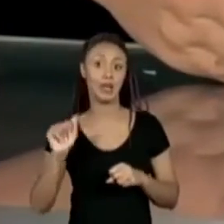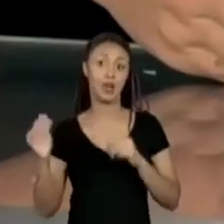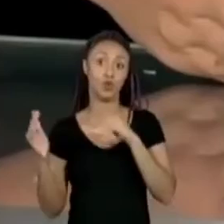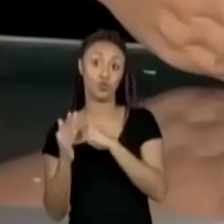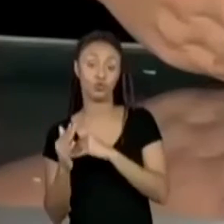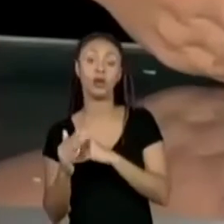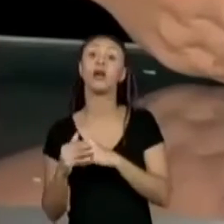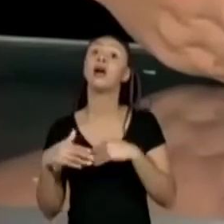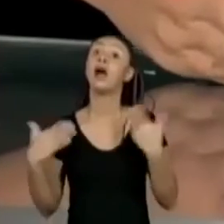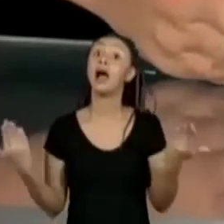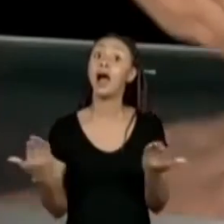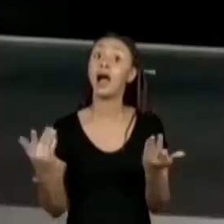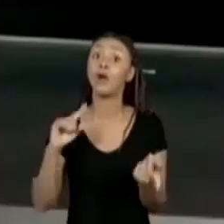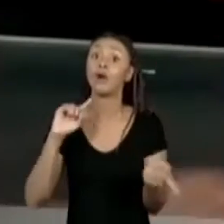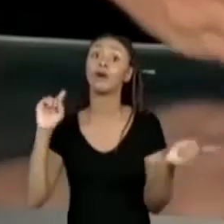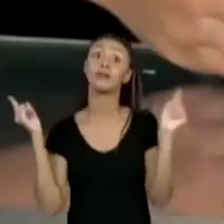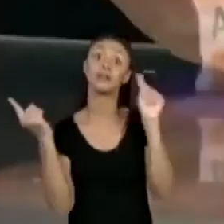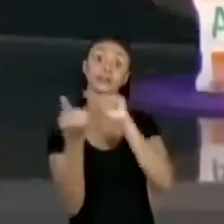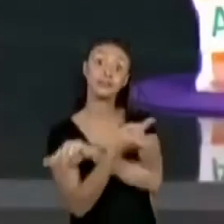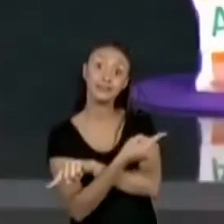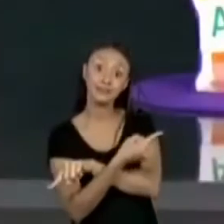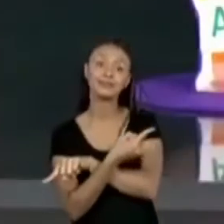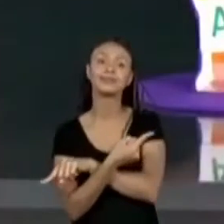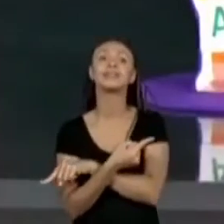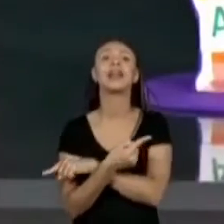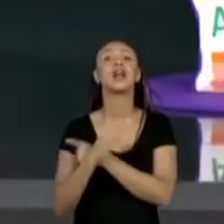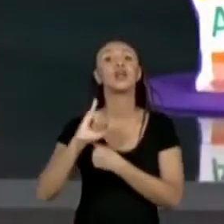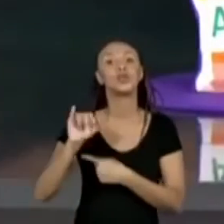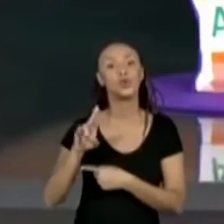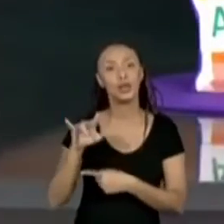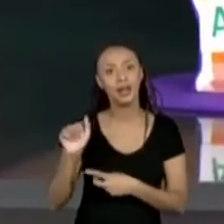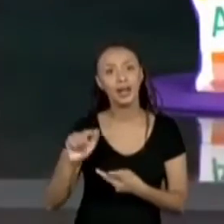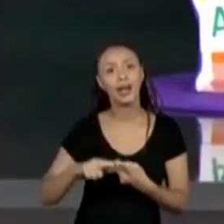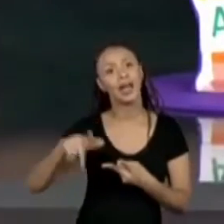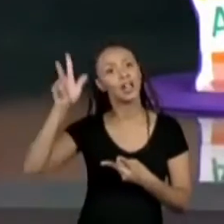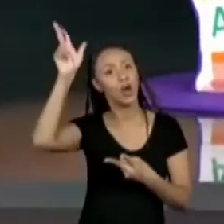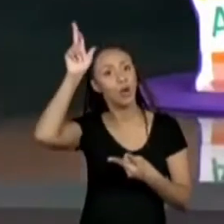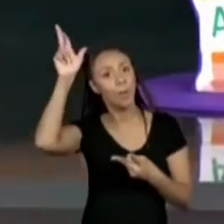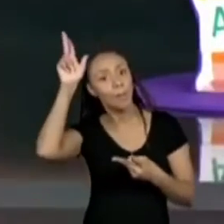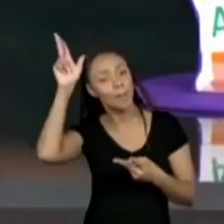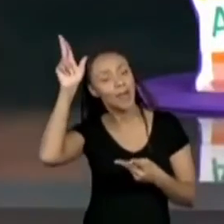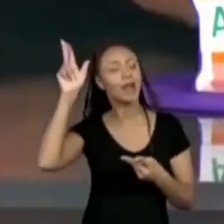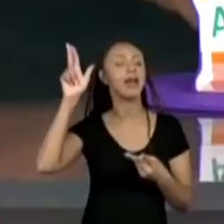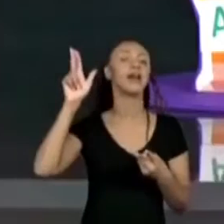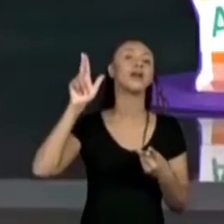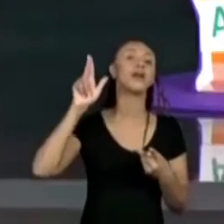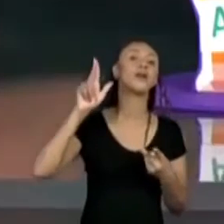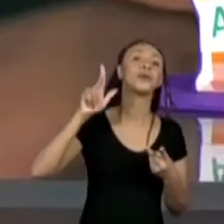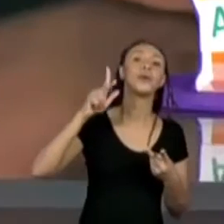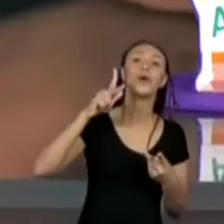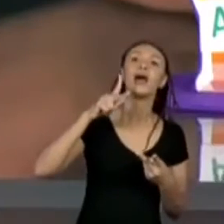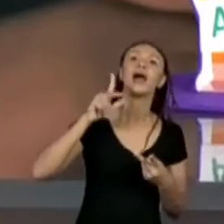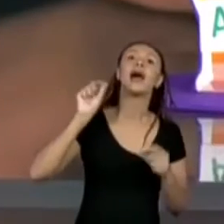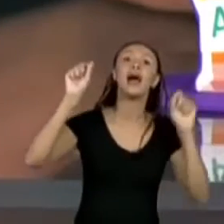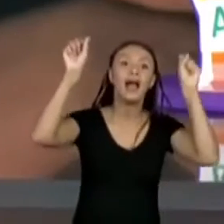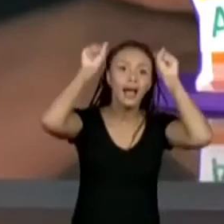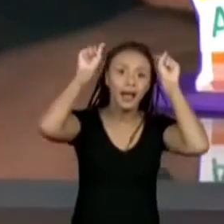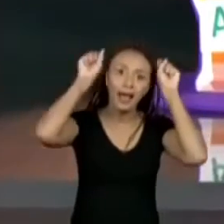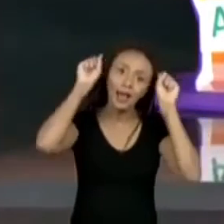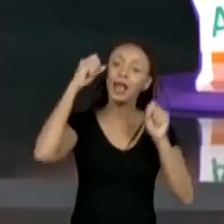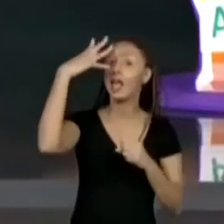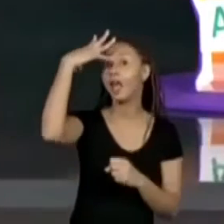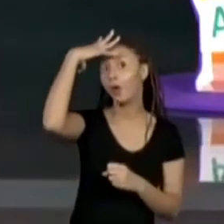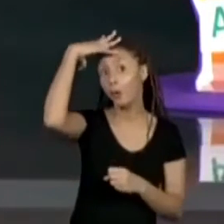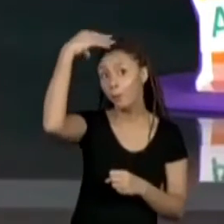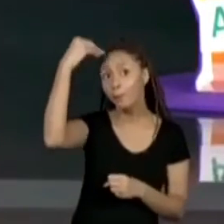a gente vai fazer o contrário. Juliana, Roberto, Raquel, Paulo e Ana. Olha só.